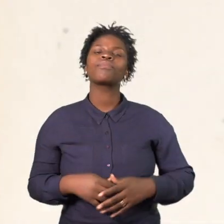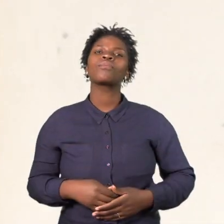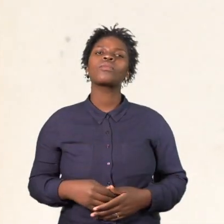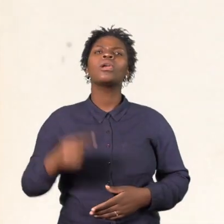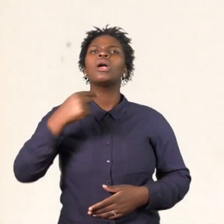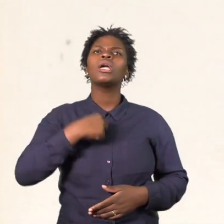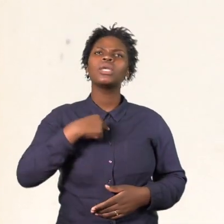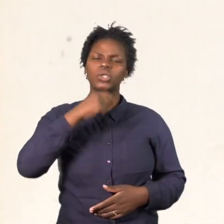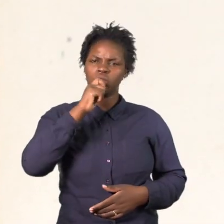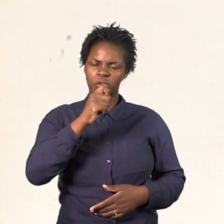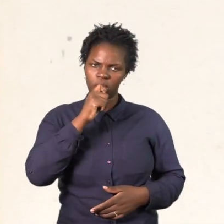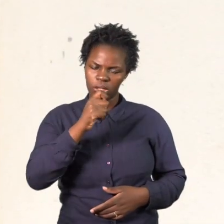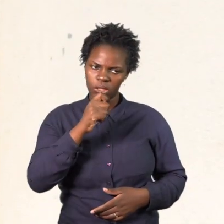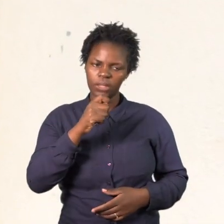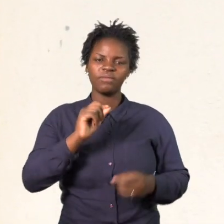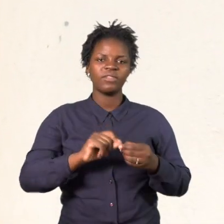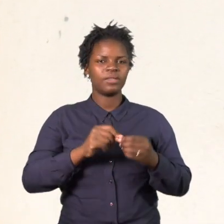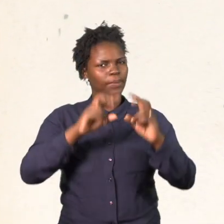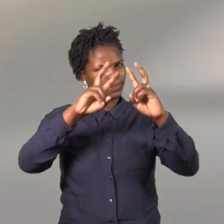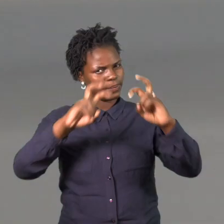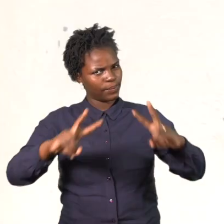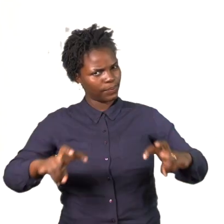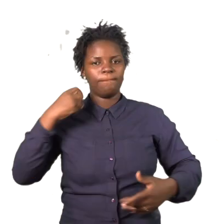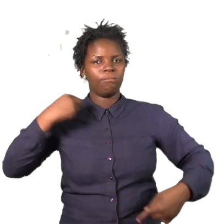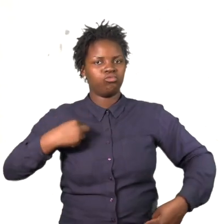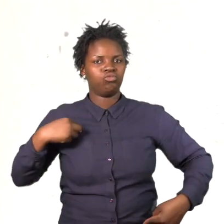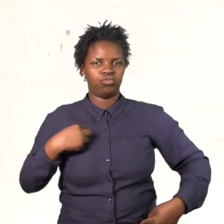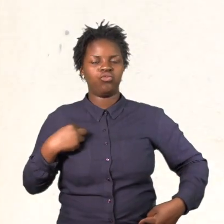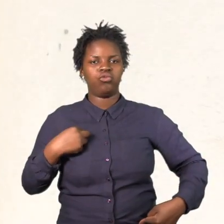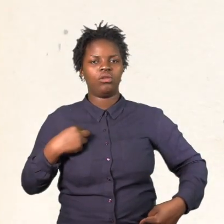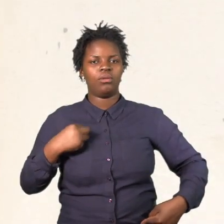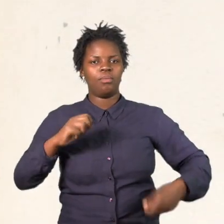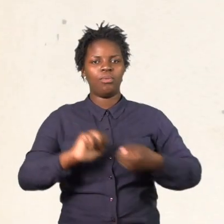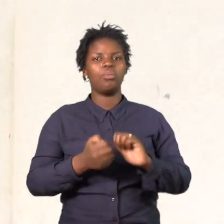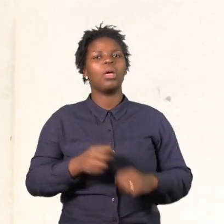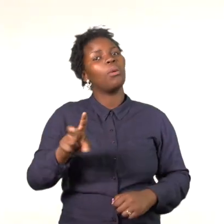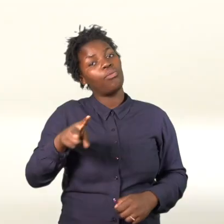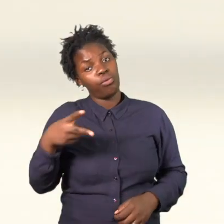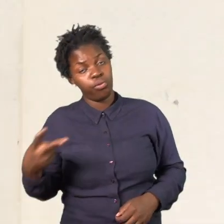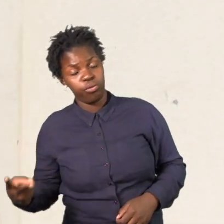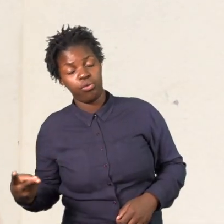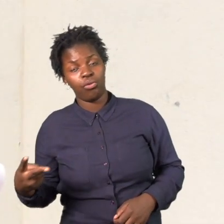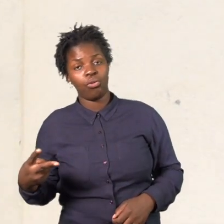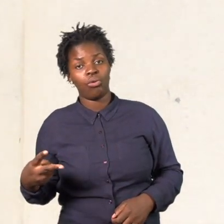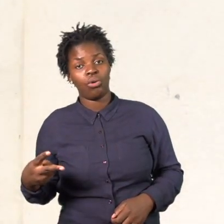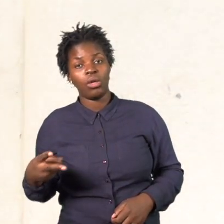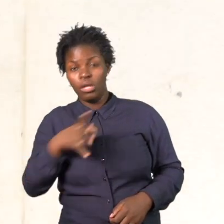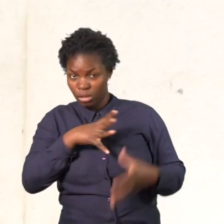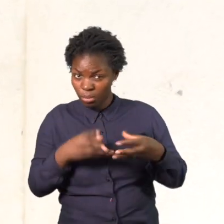Então não é por falta de equipamento? Não. O dono da obra oferece equipamentos de segurança? Sim. Muito obrigada. Muito obrigada.